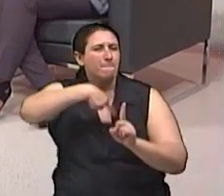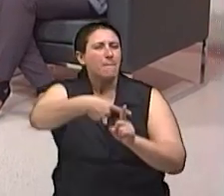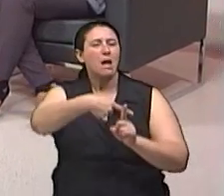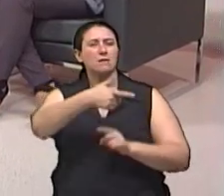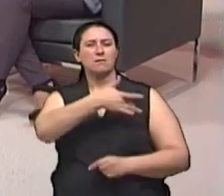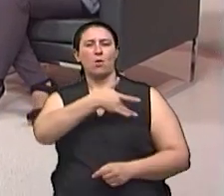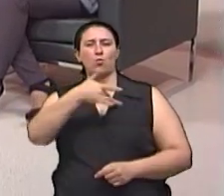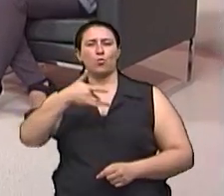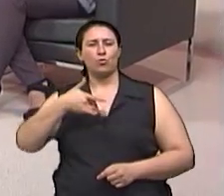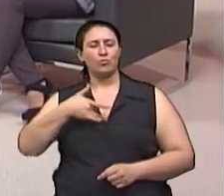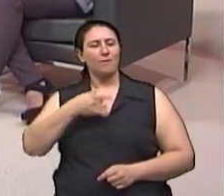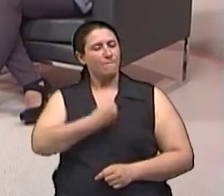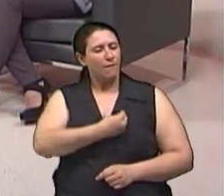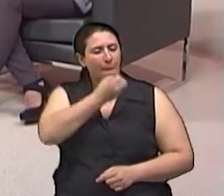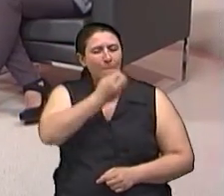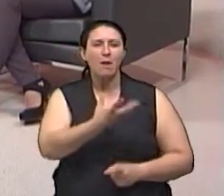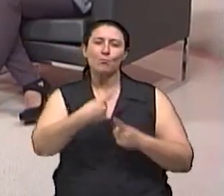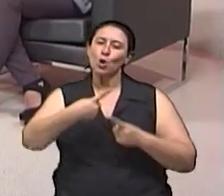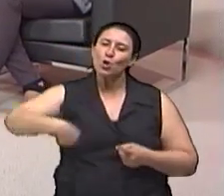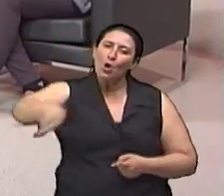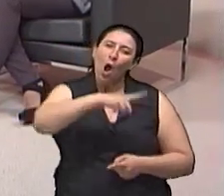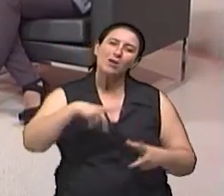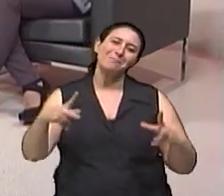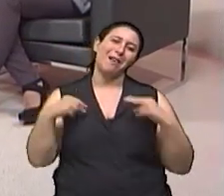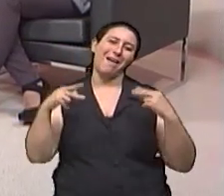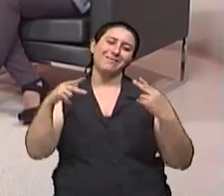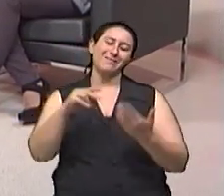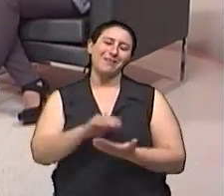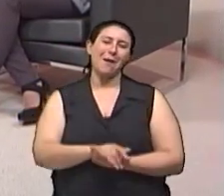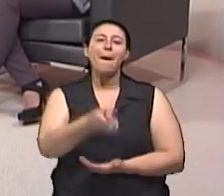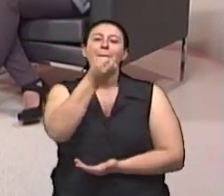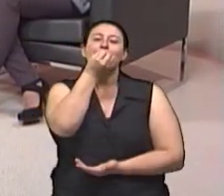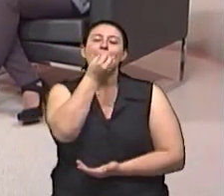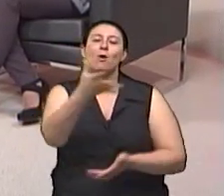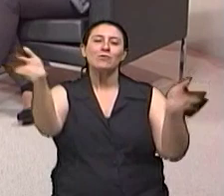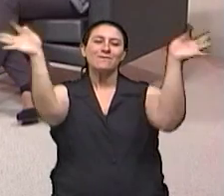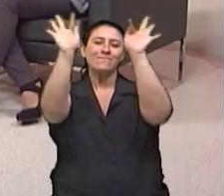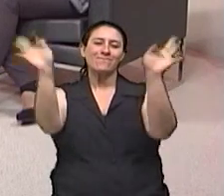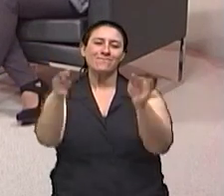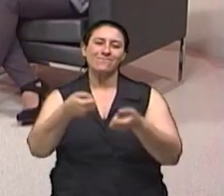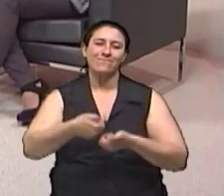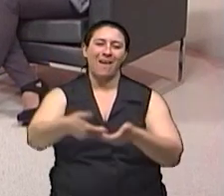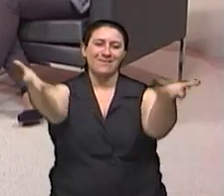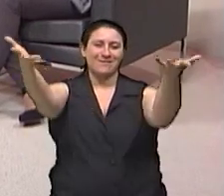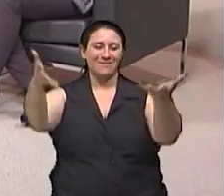saúde E viva bem Que a gente merece, né? Viva Boas festas!